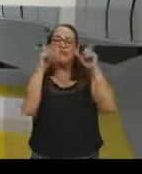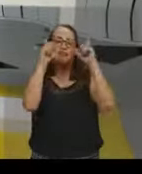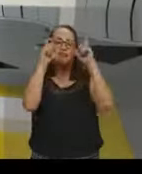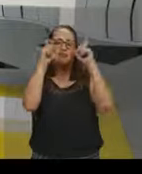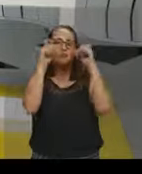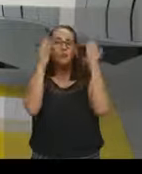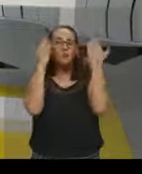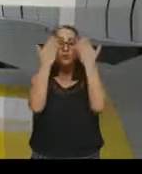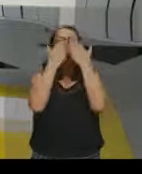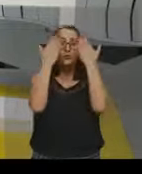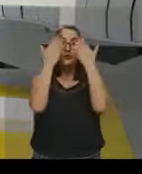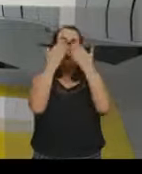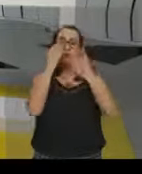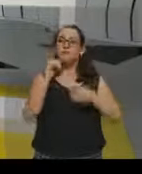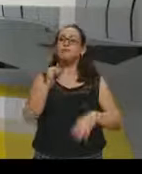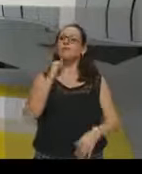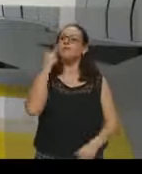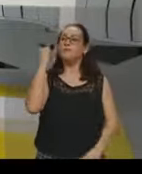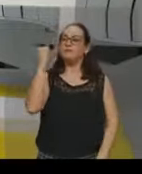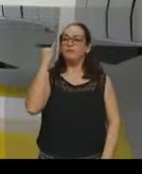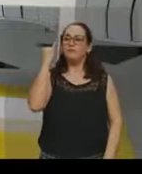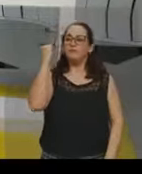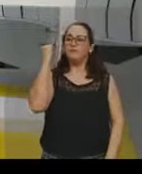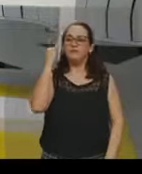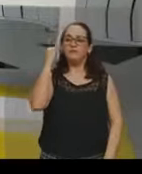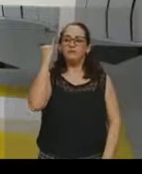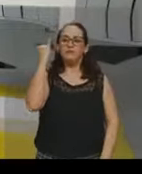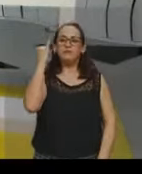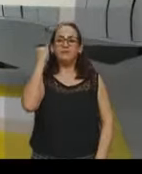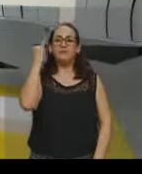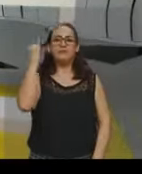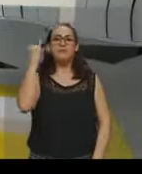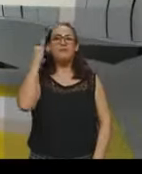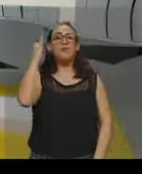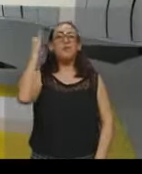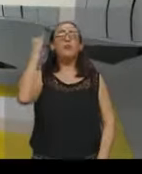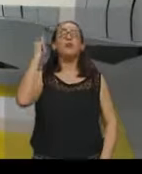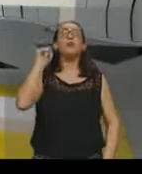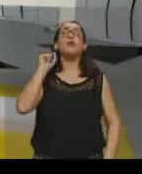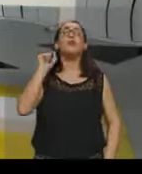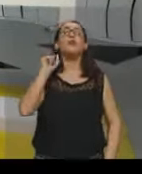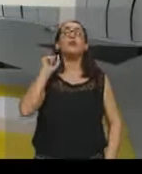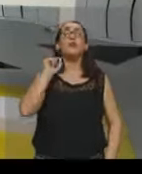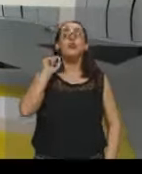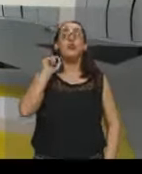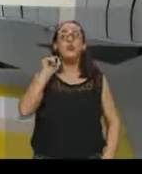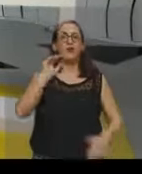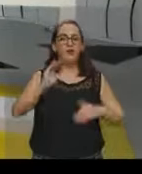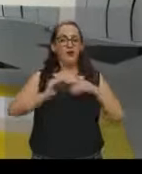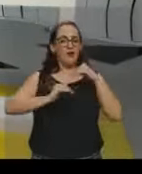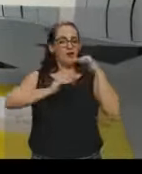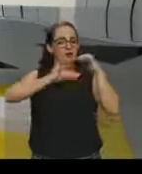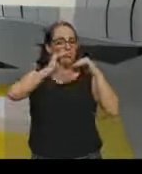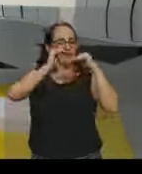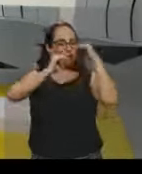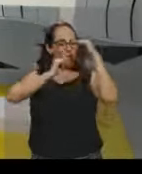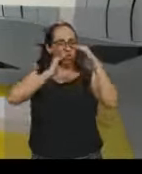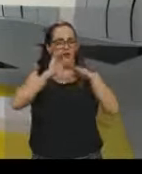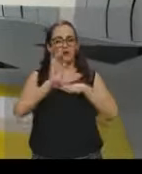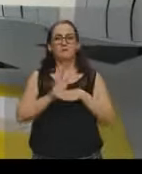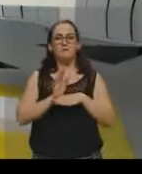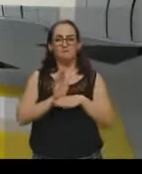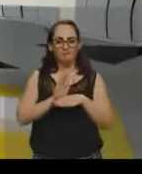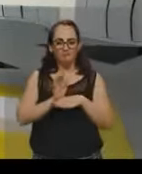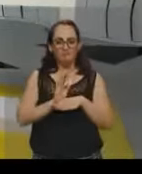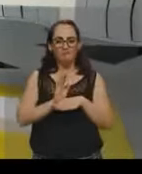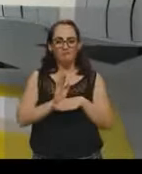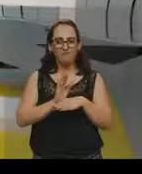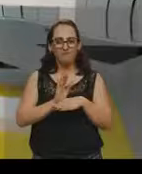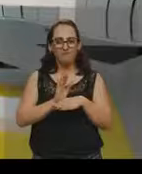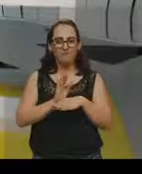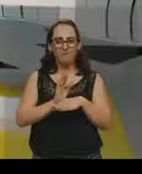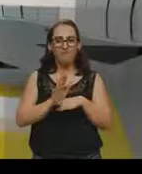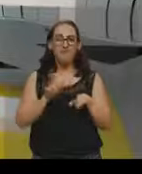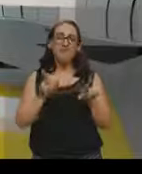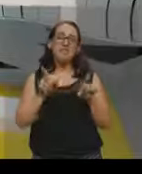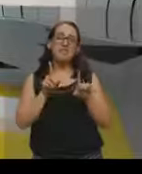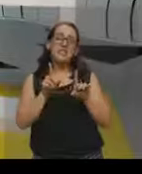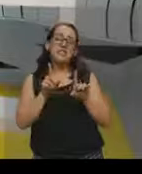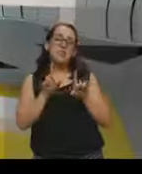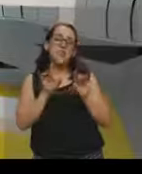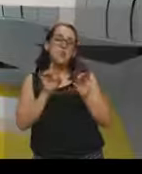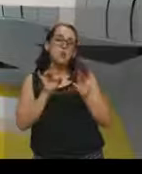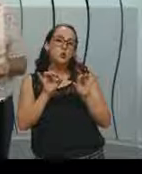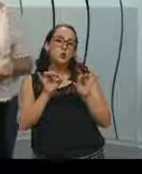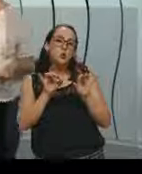ela é importantíssima para a nossa evolução aí do cinema. Não somente